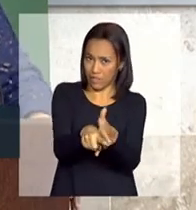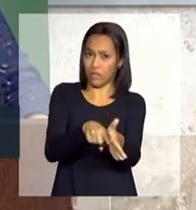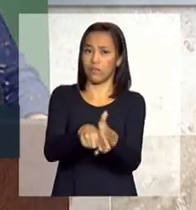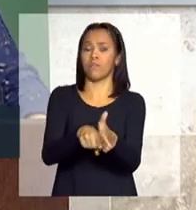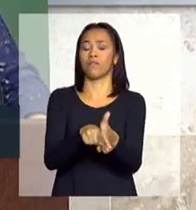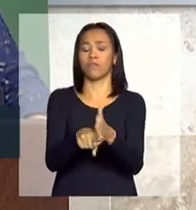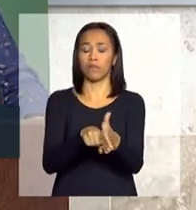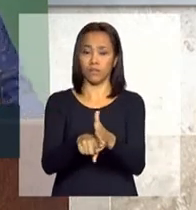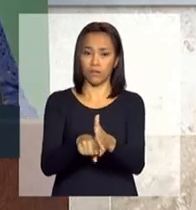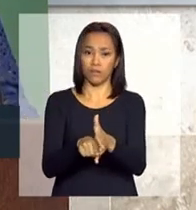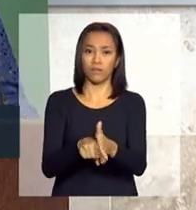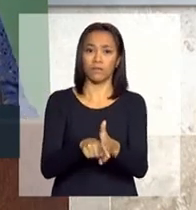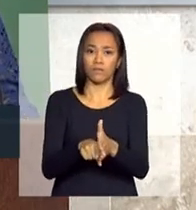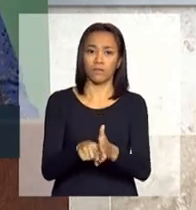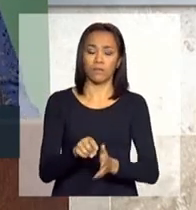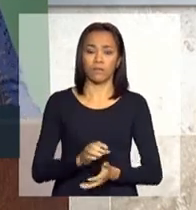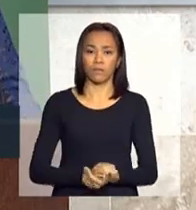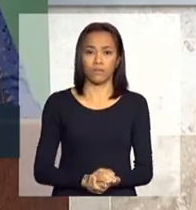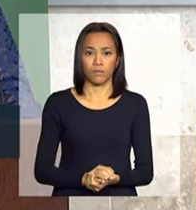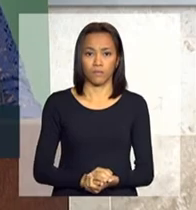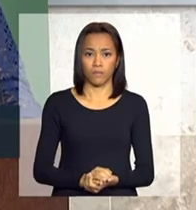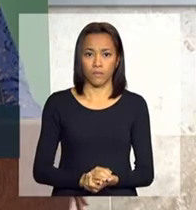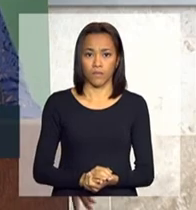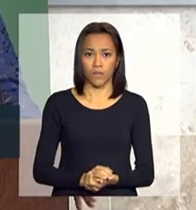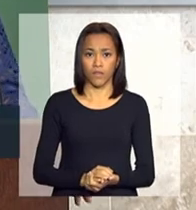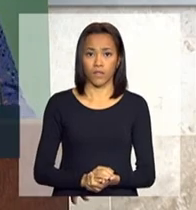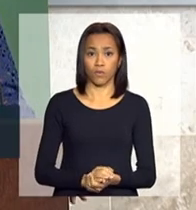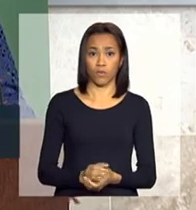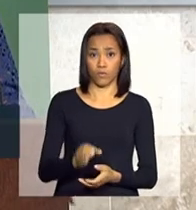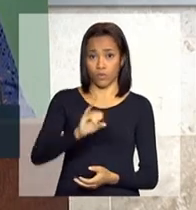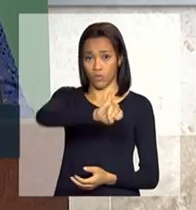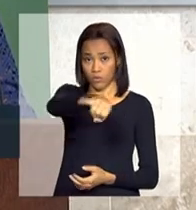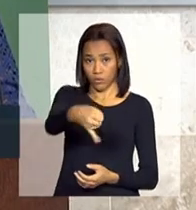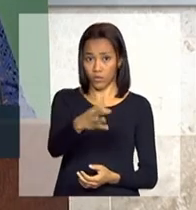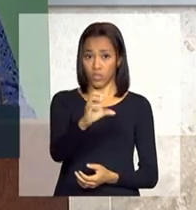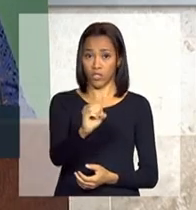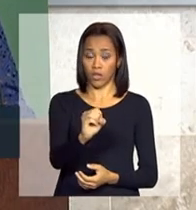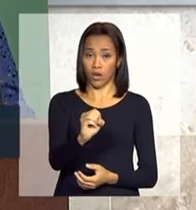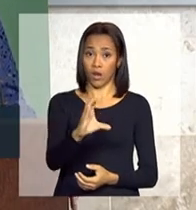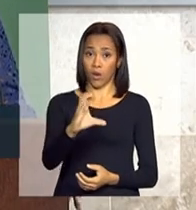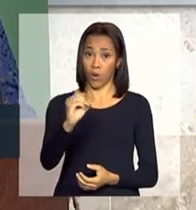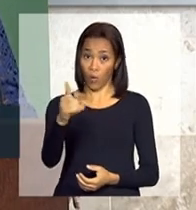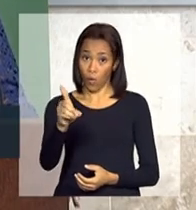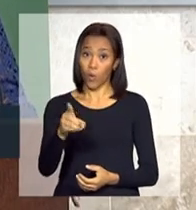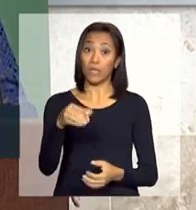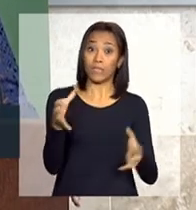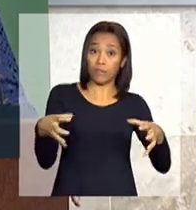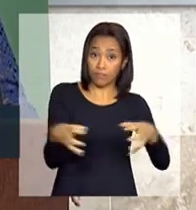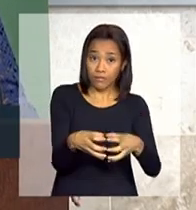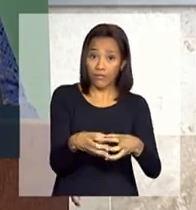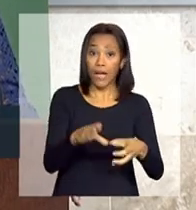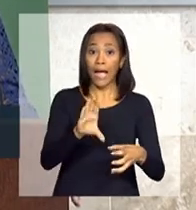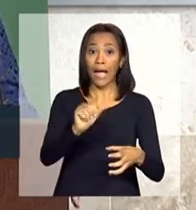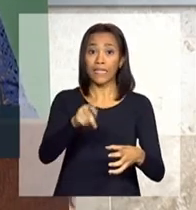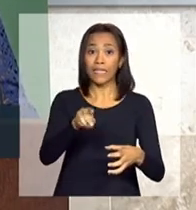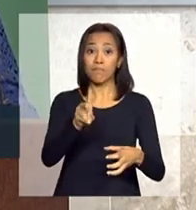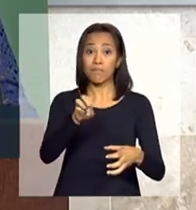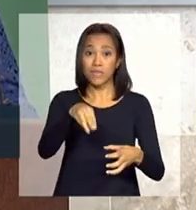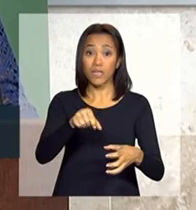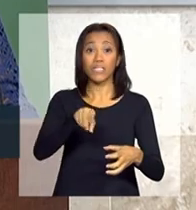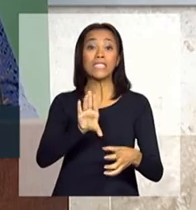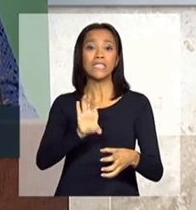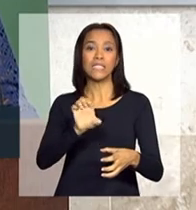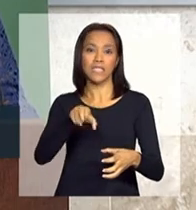do Jacob Pales, da Academia Brasileira de Ciência, do Luiz